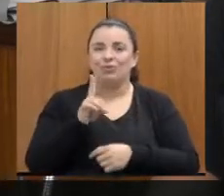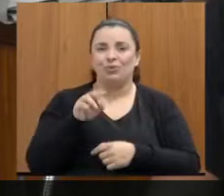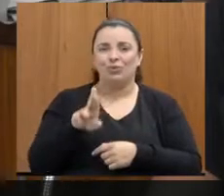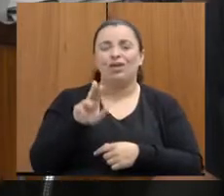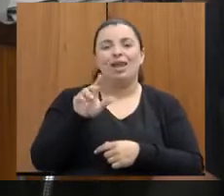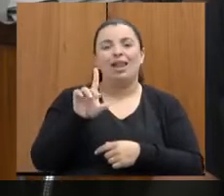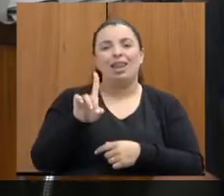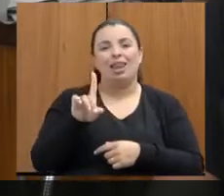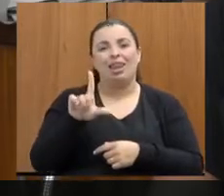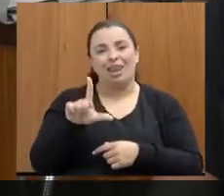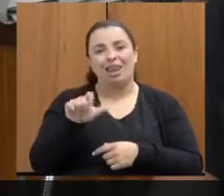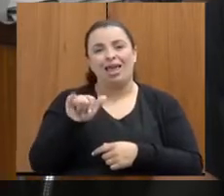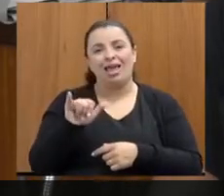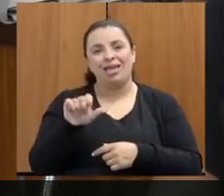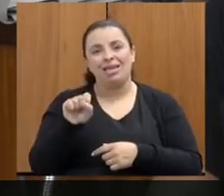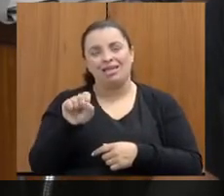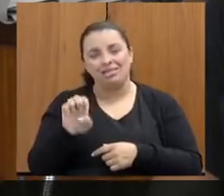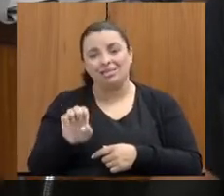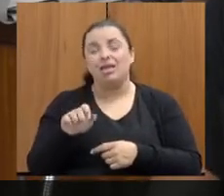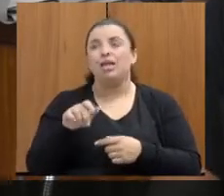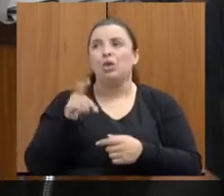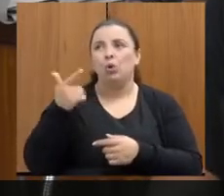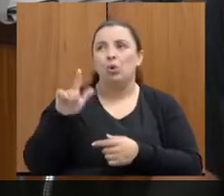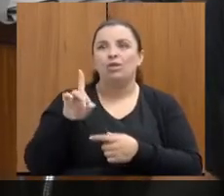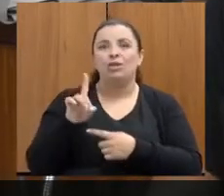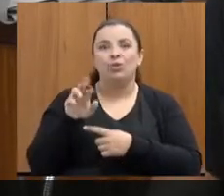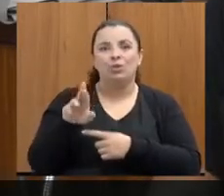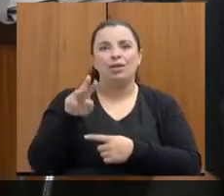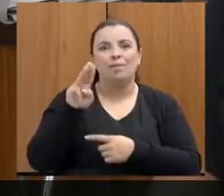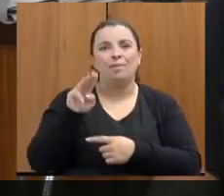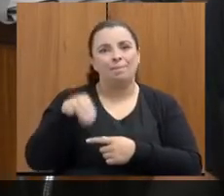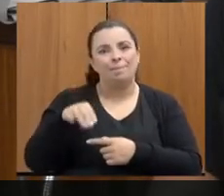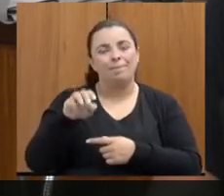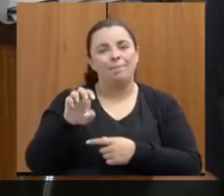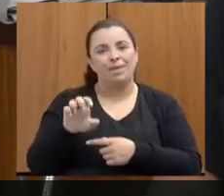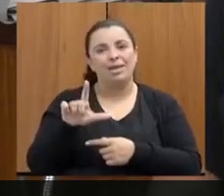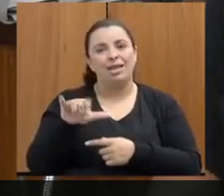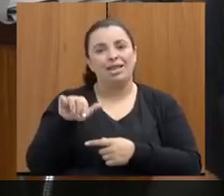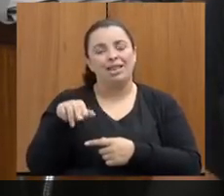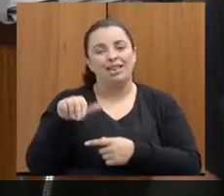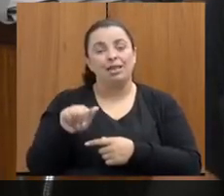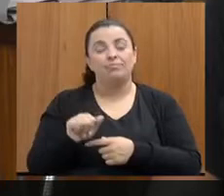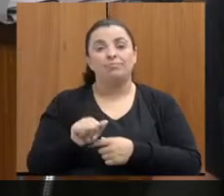delegacia. E aí a gente formatou um pouquinho diferente do que a polícia faz hoje.